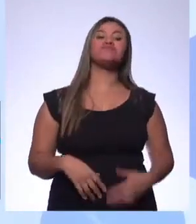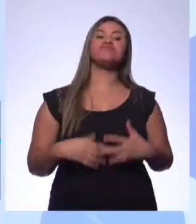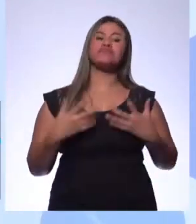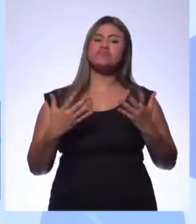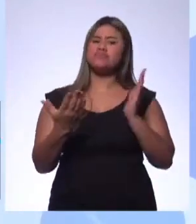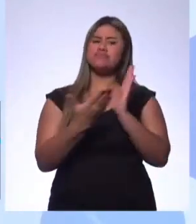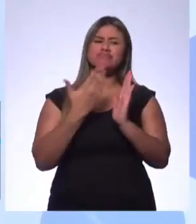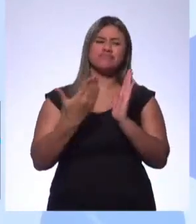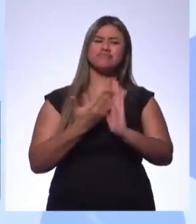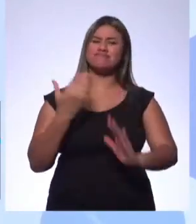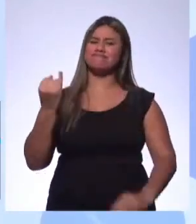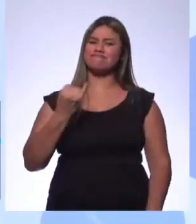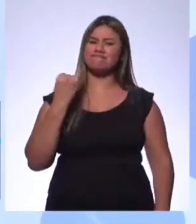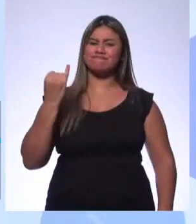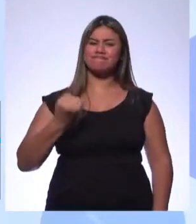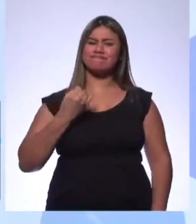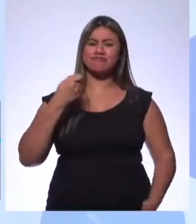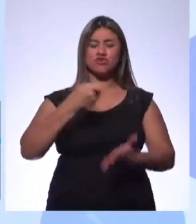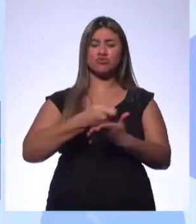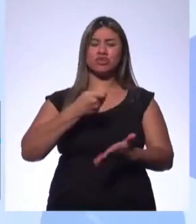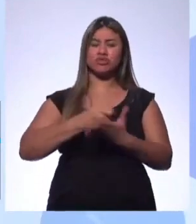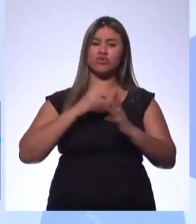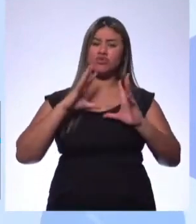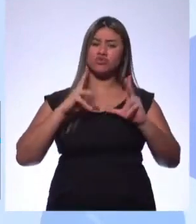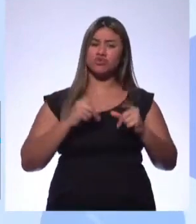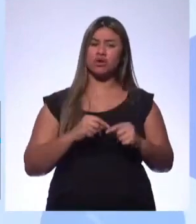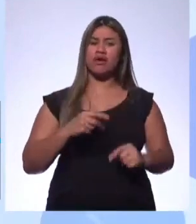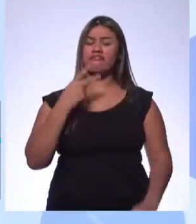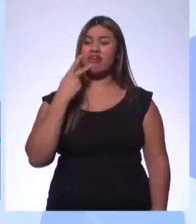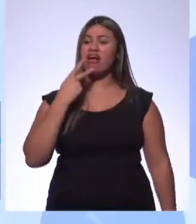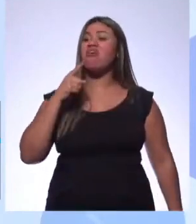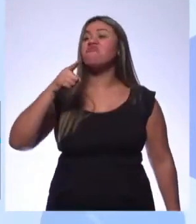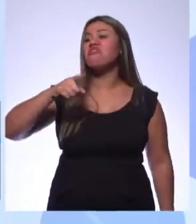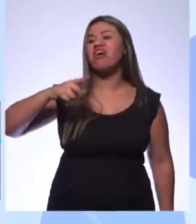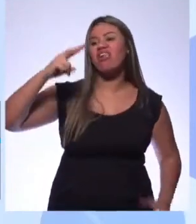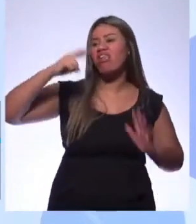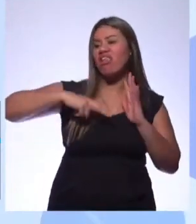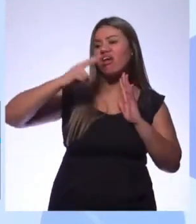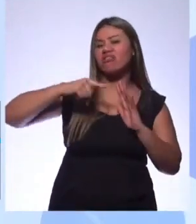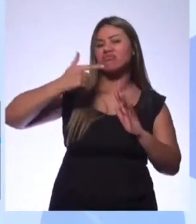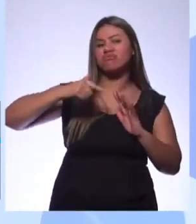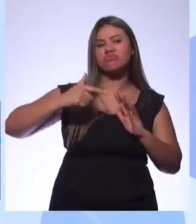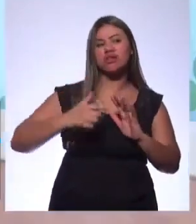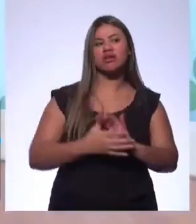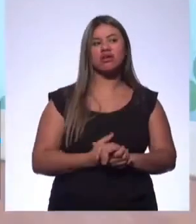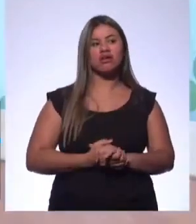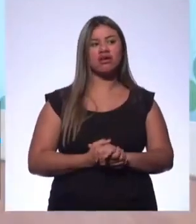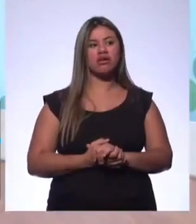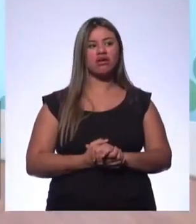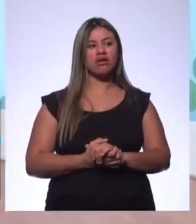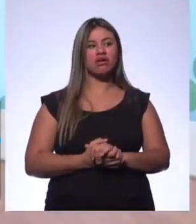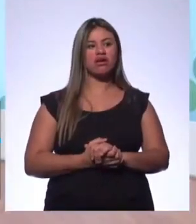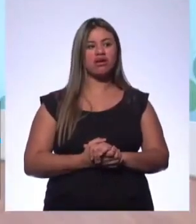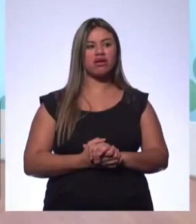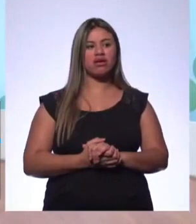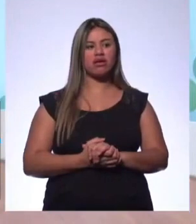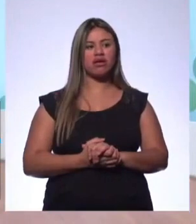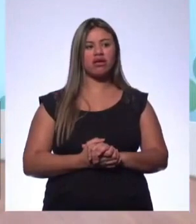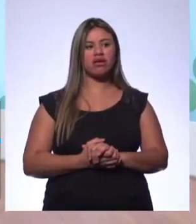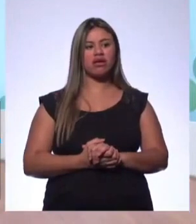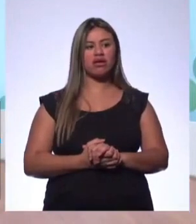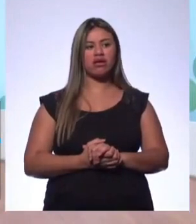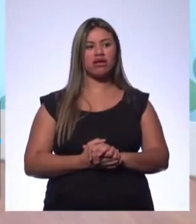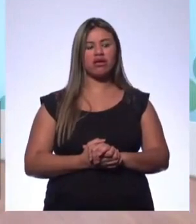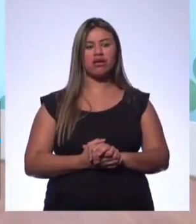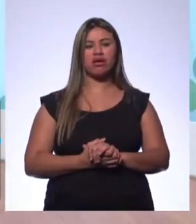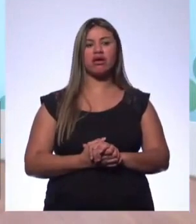importantíssimo de leitura, quase que obrigatório para nós. Aí você dizendo, a pessoa não vai ler, quer dizer, eu não vou Professor Mauro, só um pouquinho, pedi para abrir o chat, pode deixar aberto já